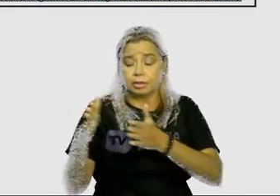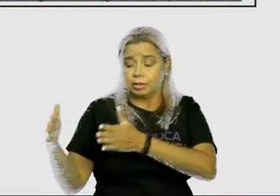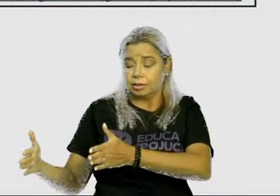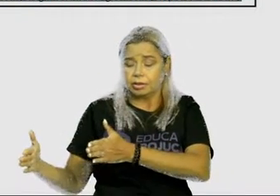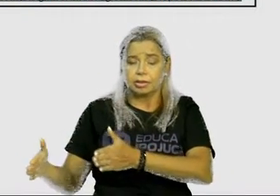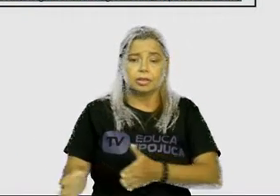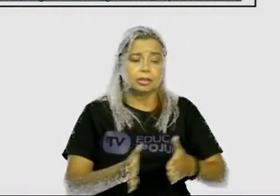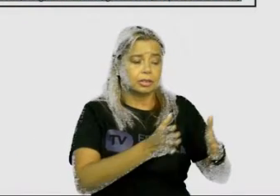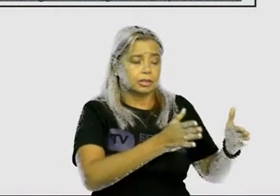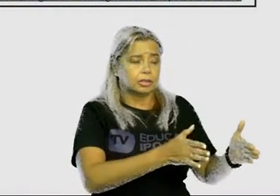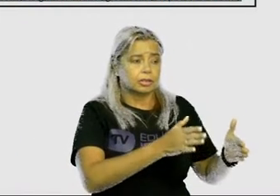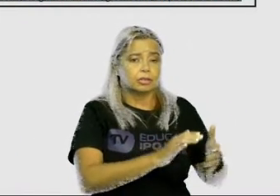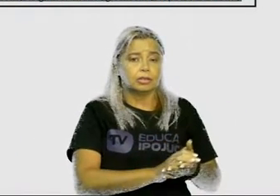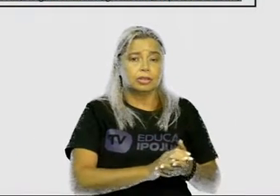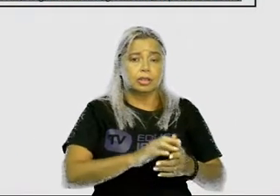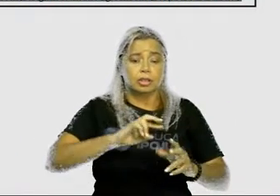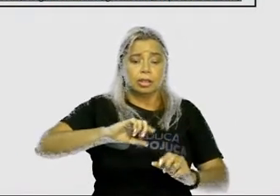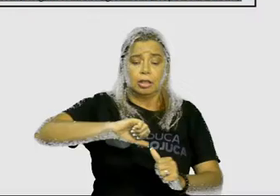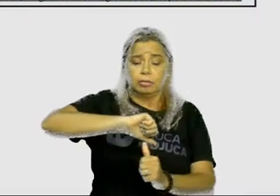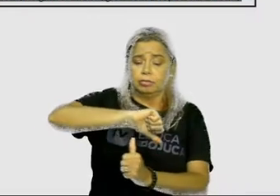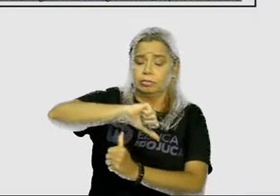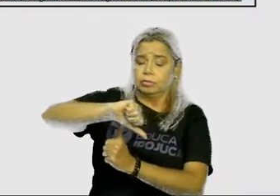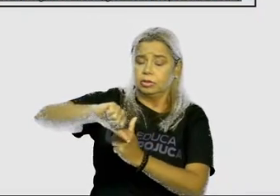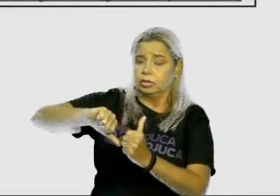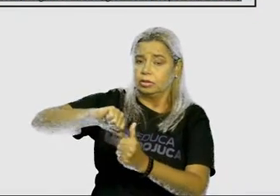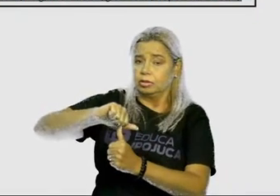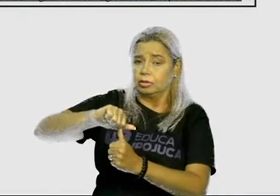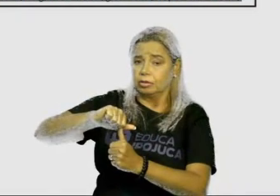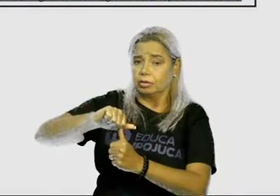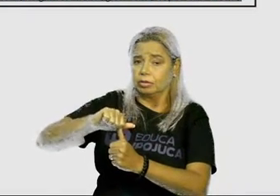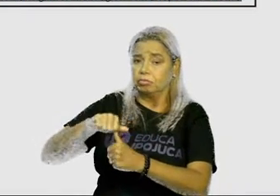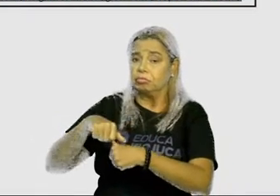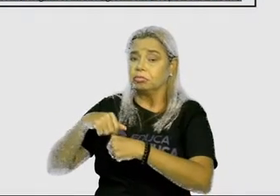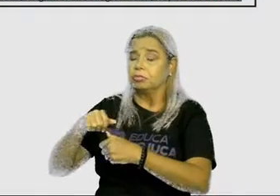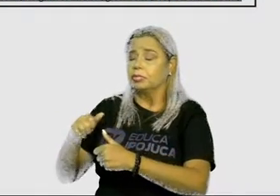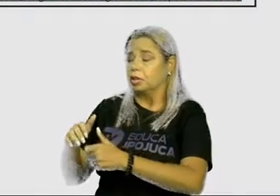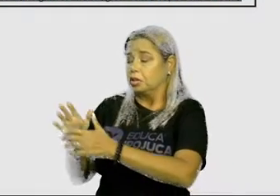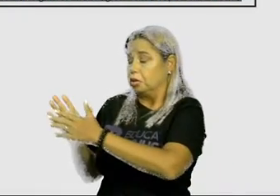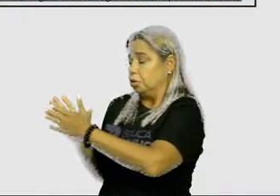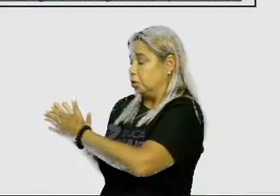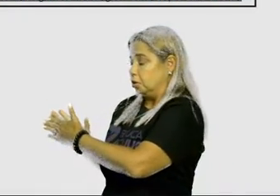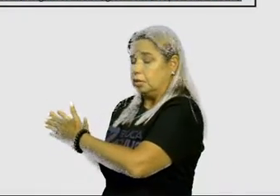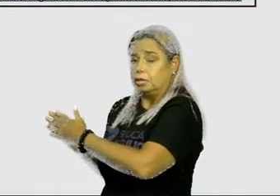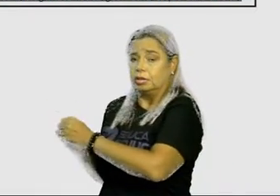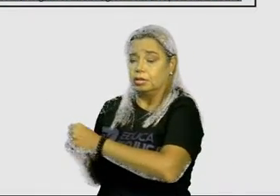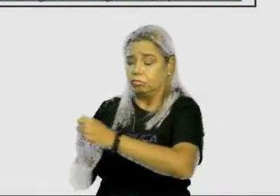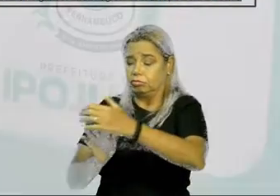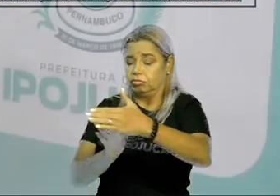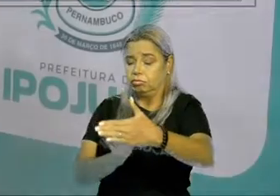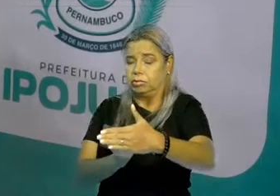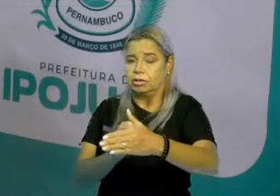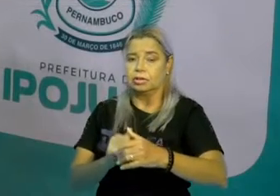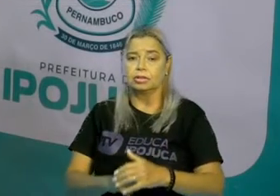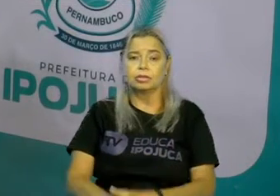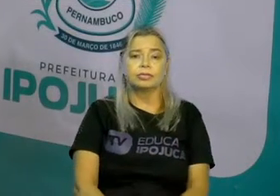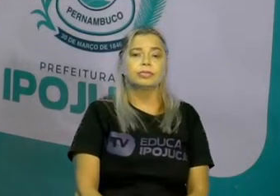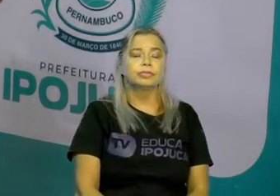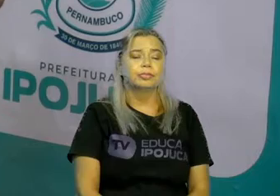esquerda, e quando ela virou, a direita foi para um lado, a esquerda foi para a outra, fazendo o lado contrário.